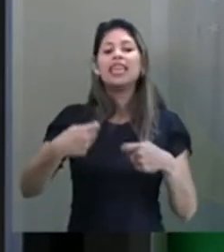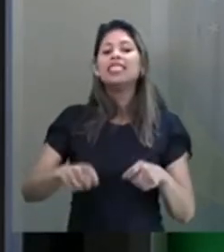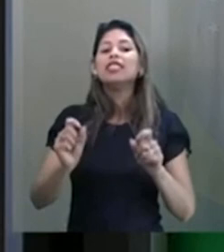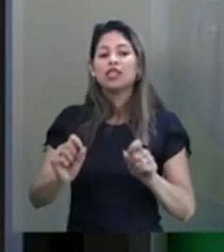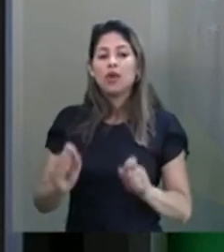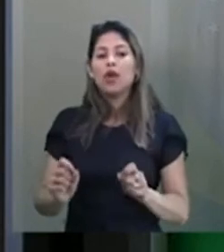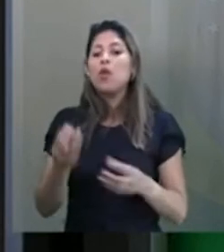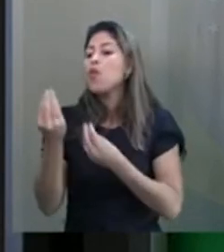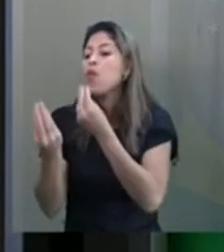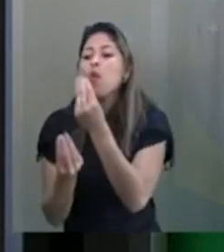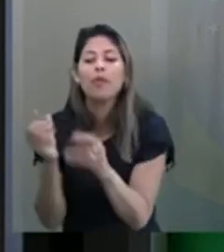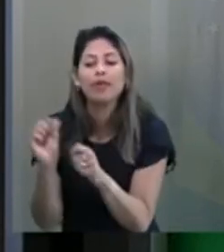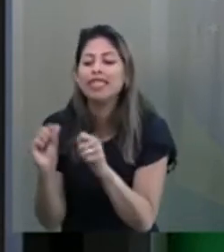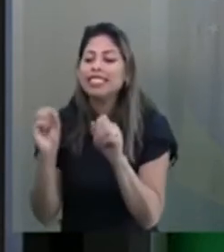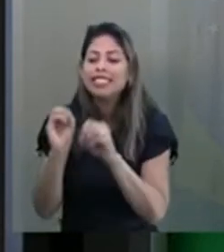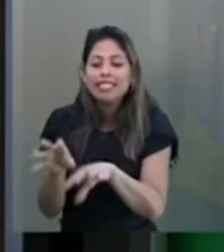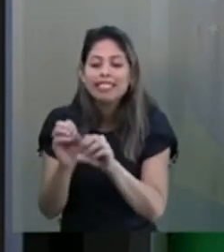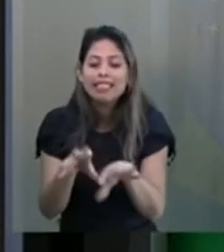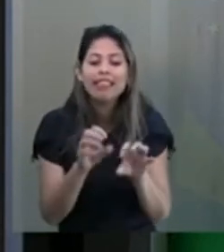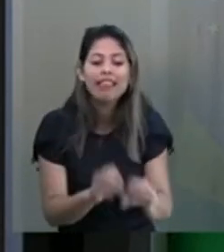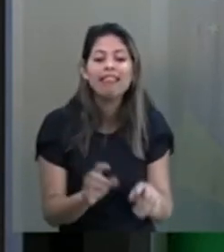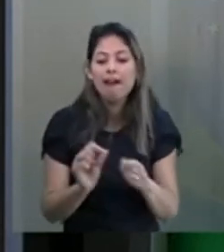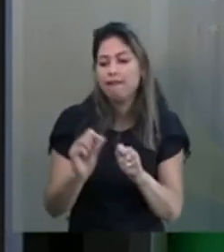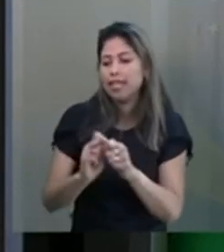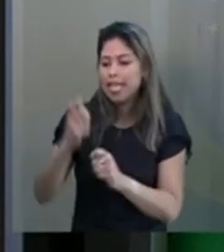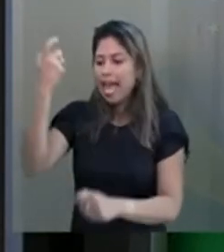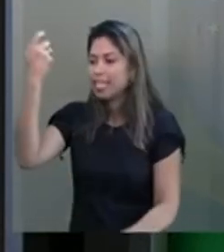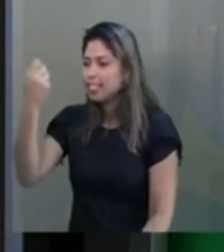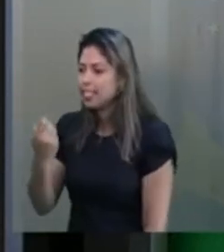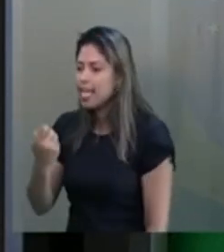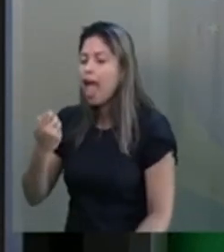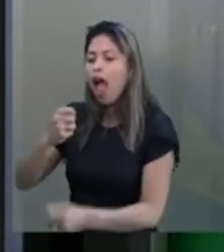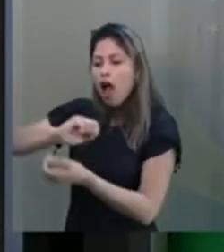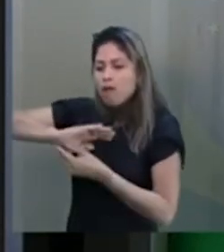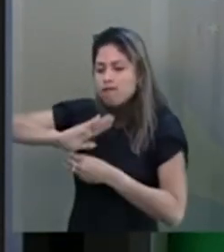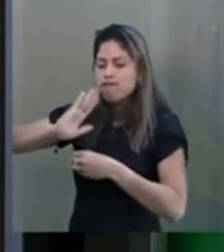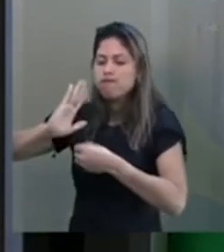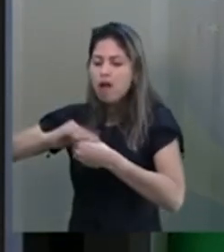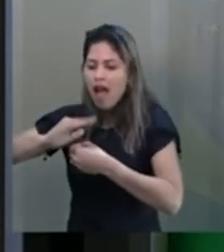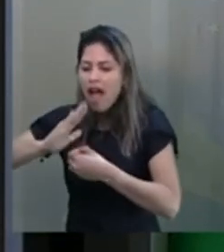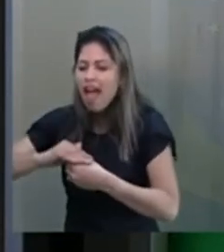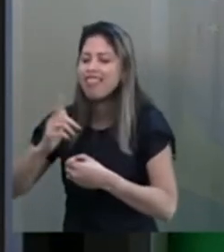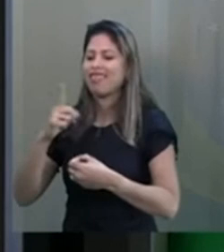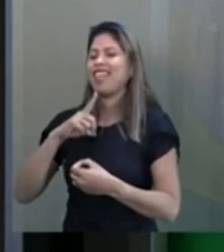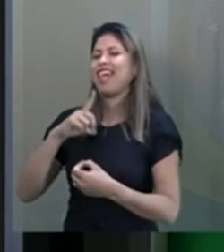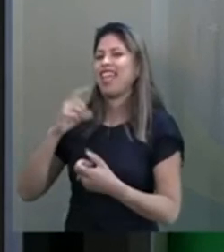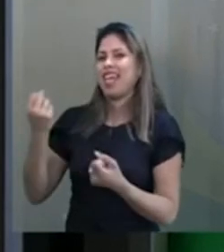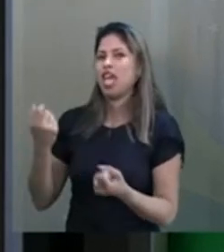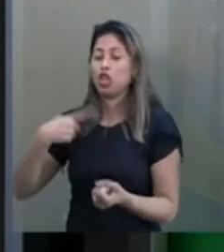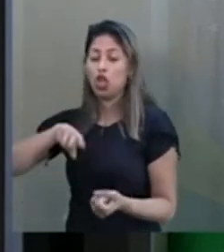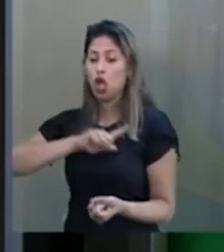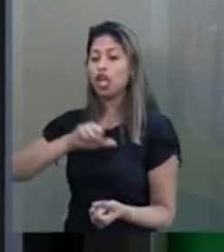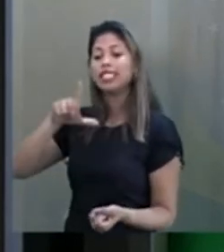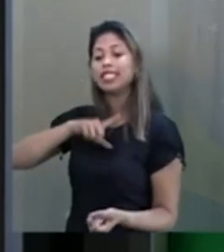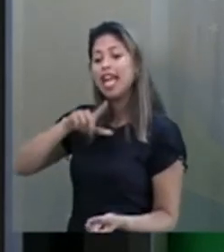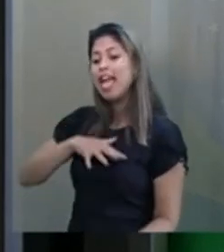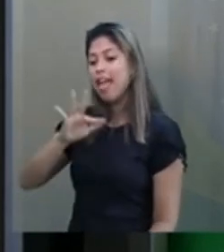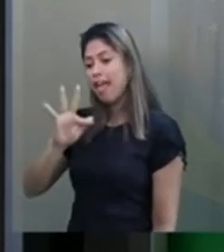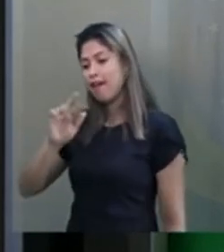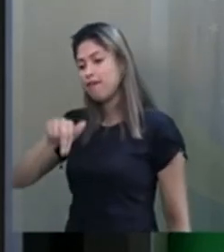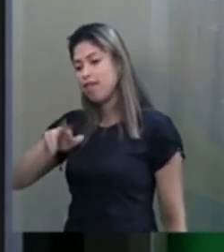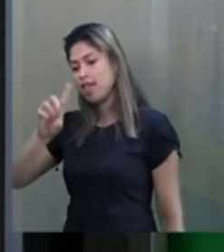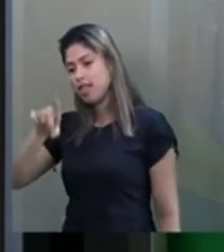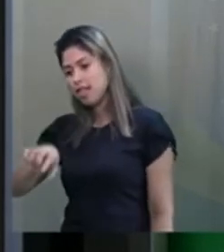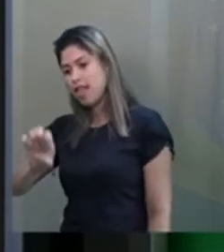d'água. É por isso que a gente tem esse tipo de situação. Por isso que a gente tem ônibus superfaturado na FNDE. É por isso que a gente tem todo esse tipo de situação.